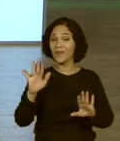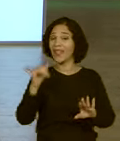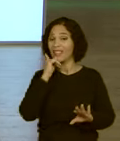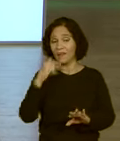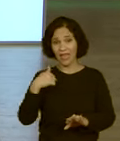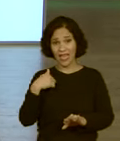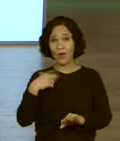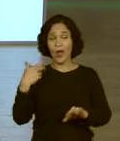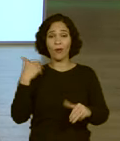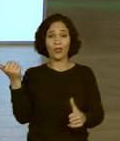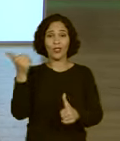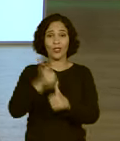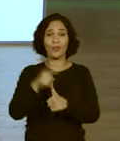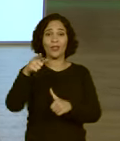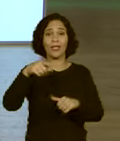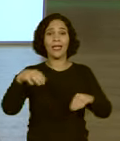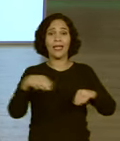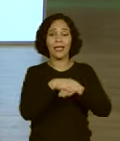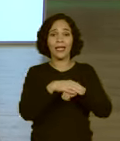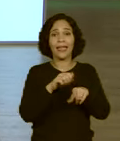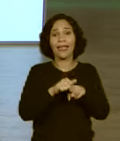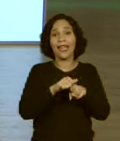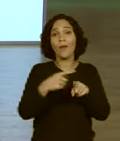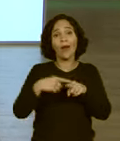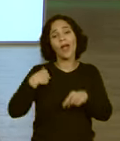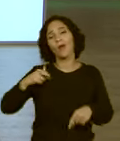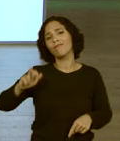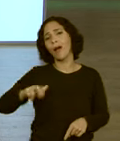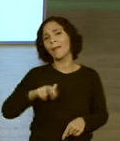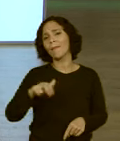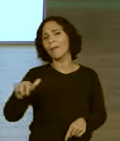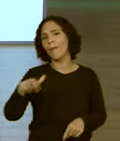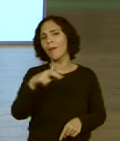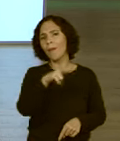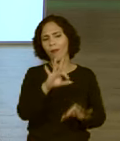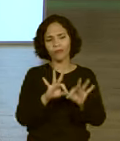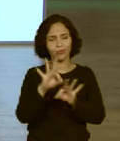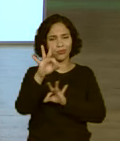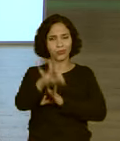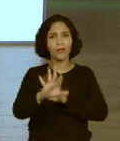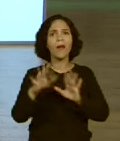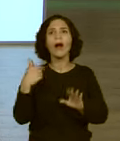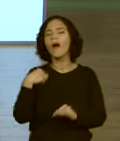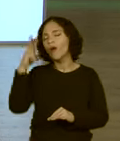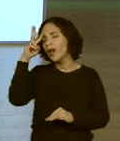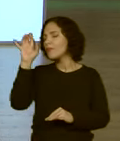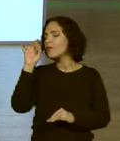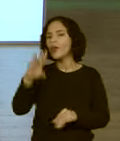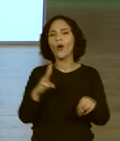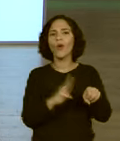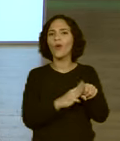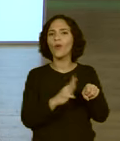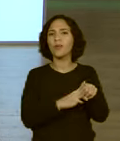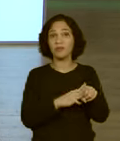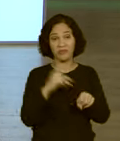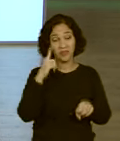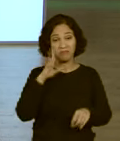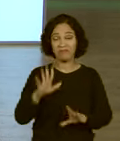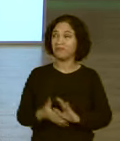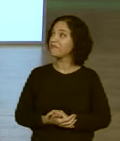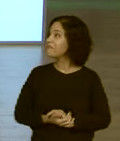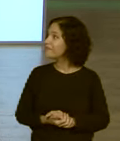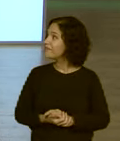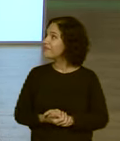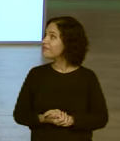colocaria o tênis no gasto com transporte. Mas eu só lembro da Kombi. Certo. Vamos ver?